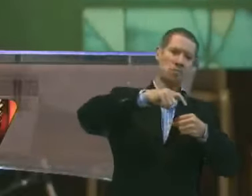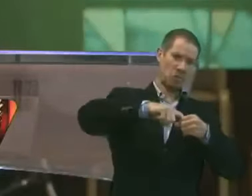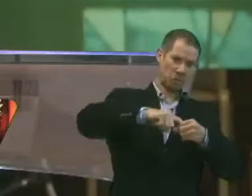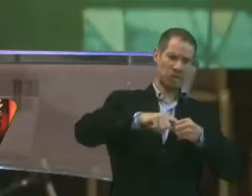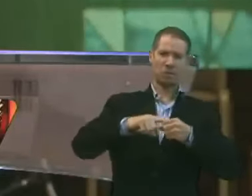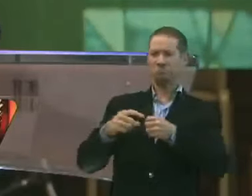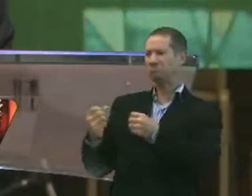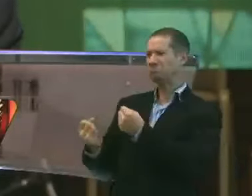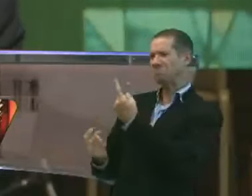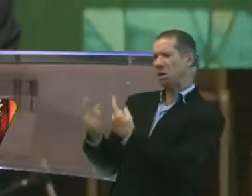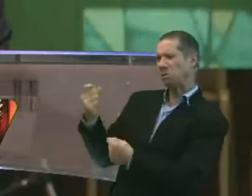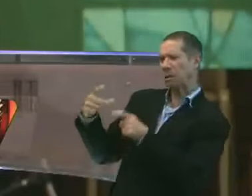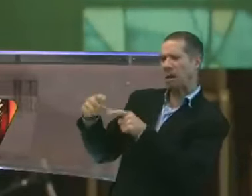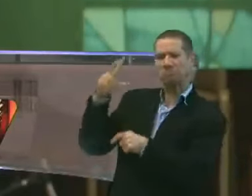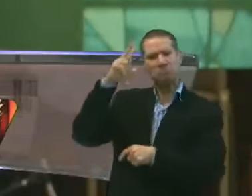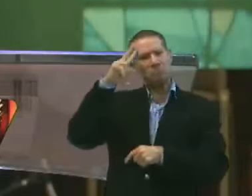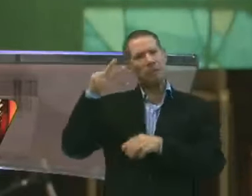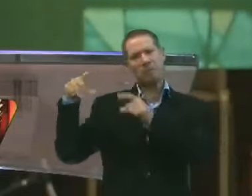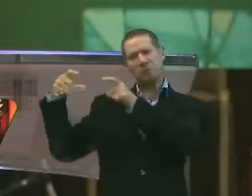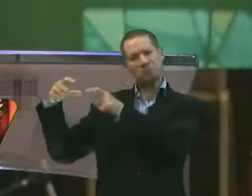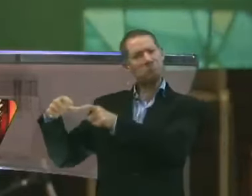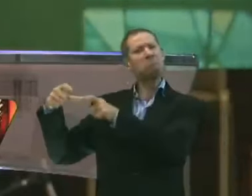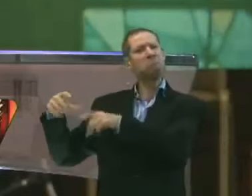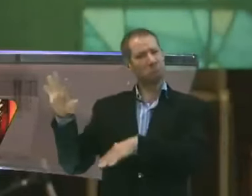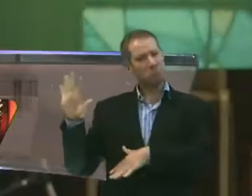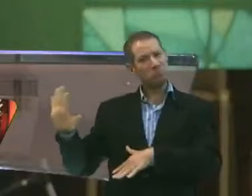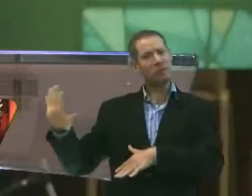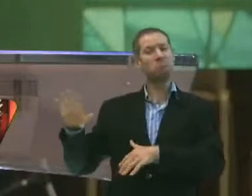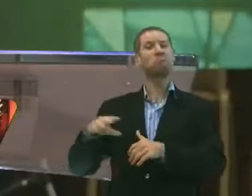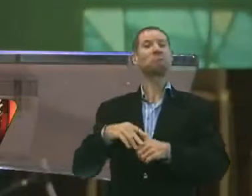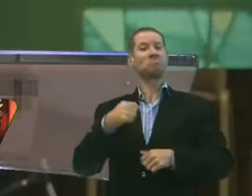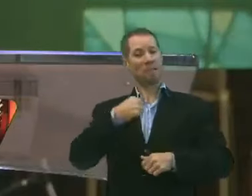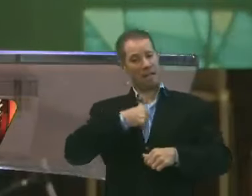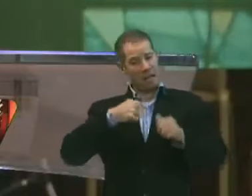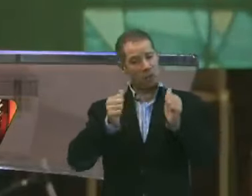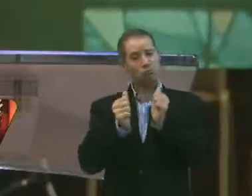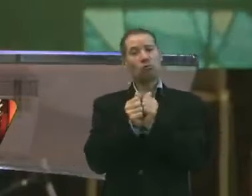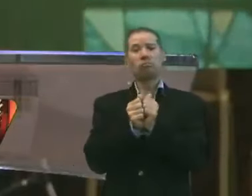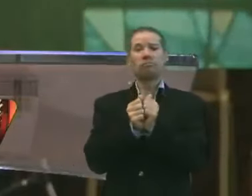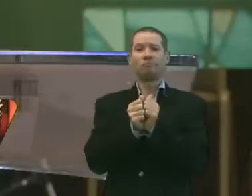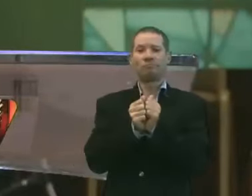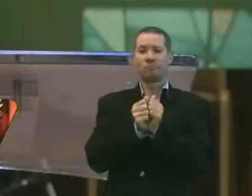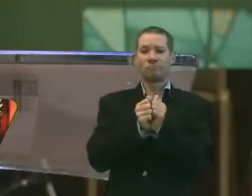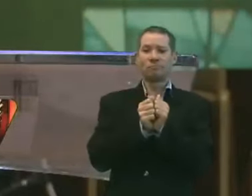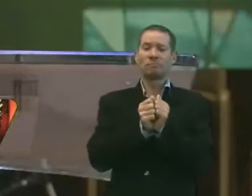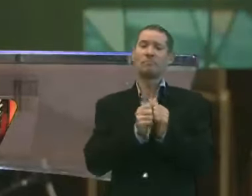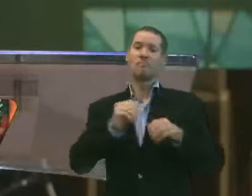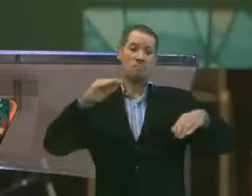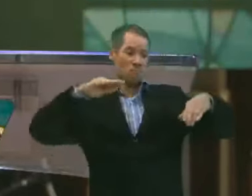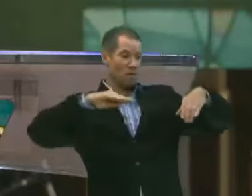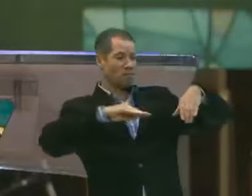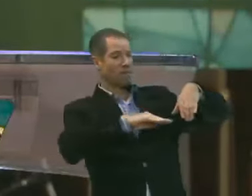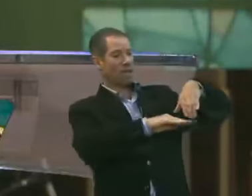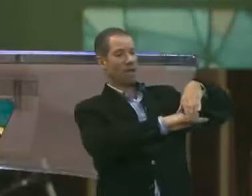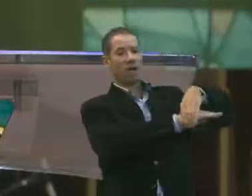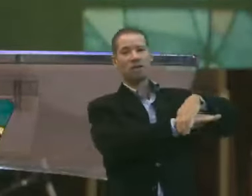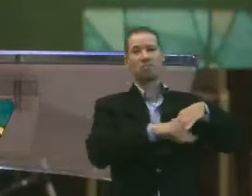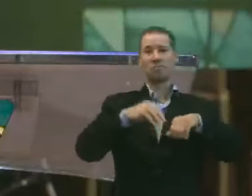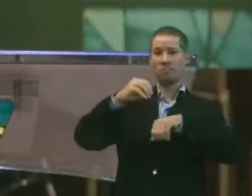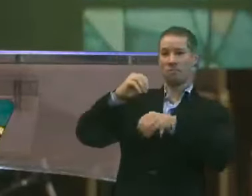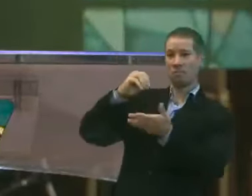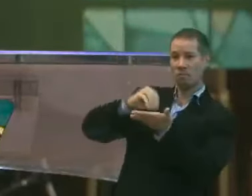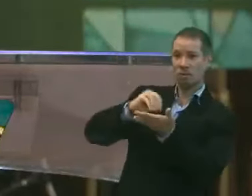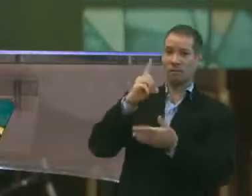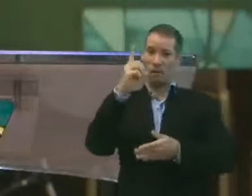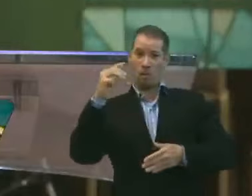lugar. Eu não lembro certo de onde era. E estava comigo. E aí eu abri a garagem. Entrei. Faltava mais ou menos um